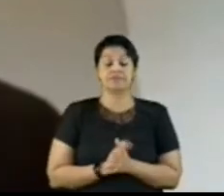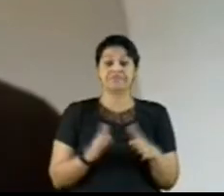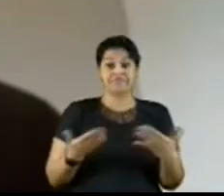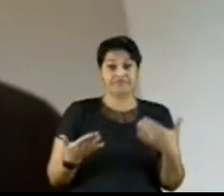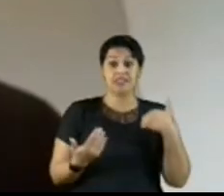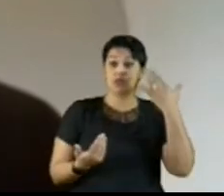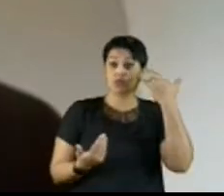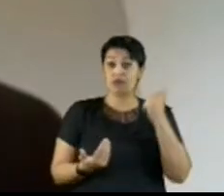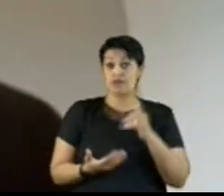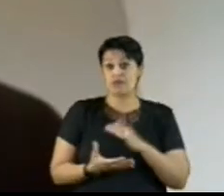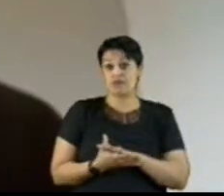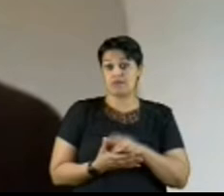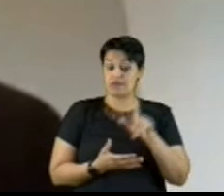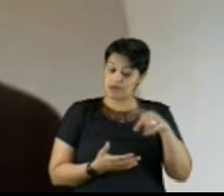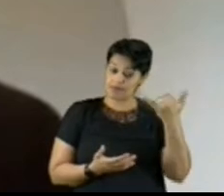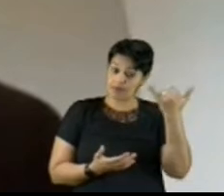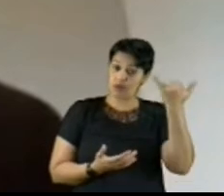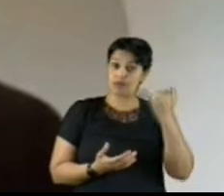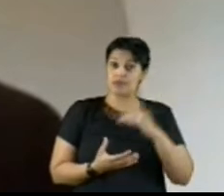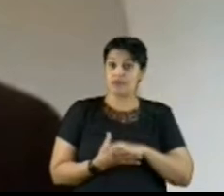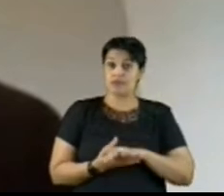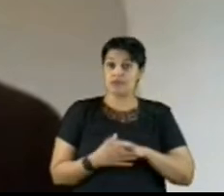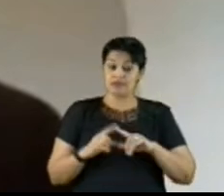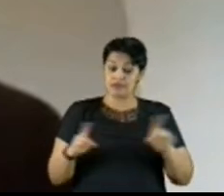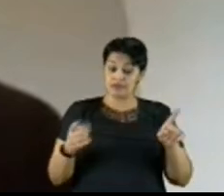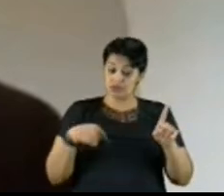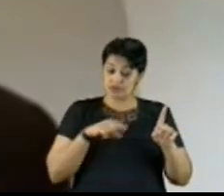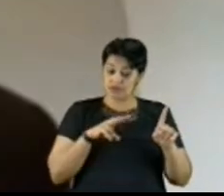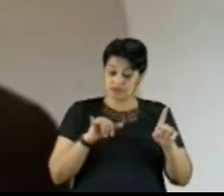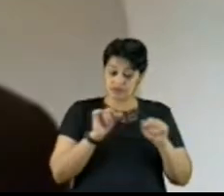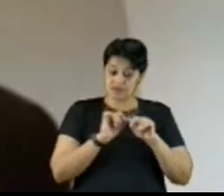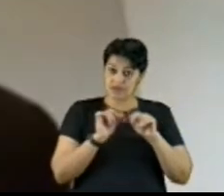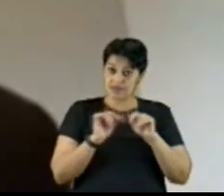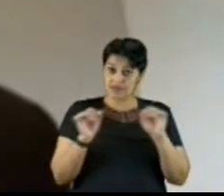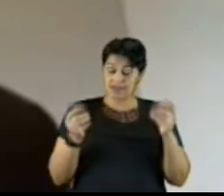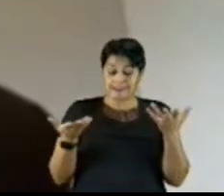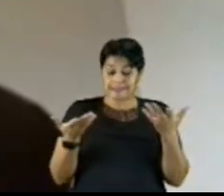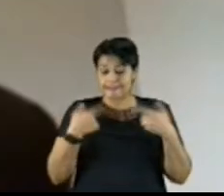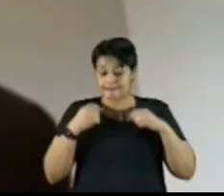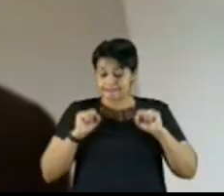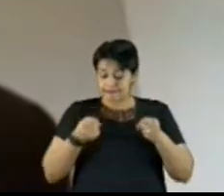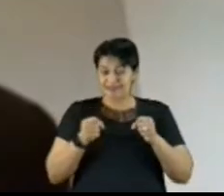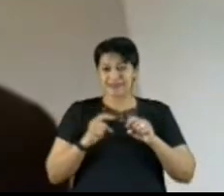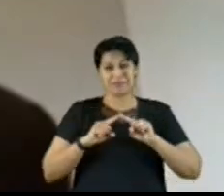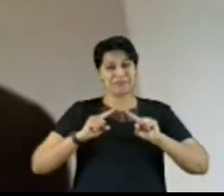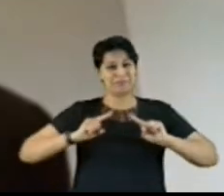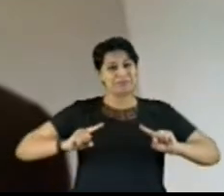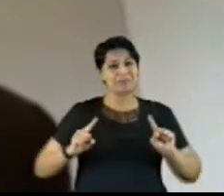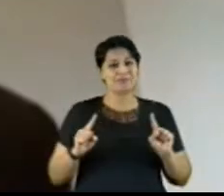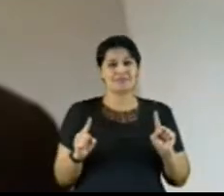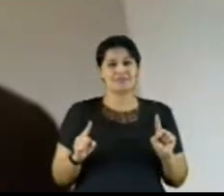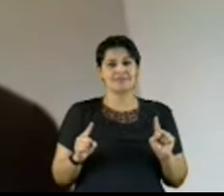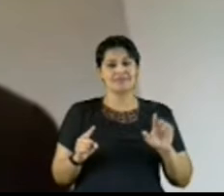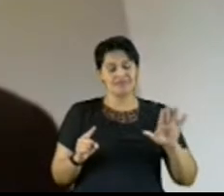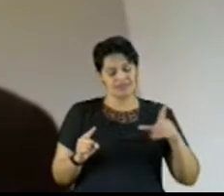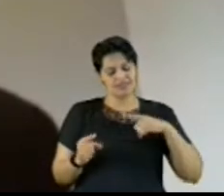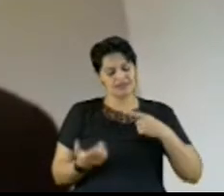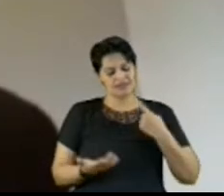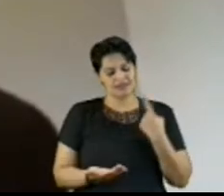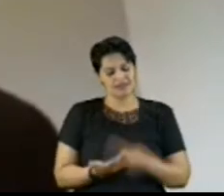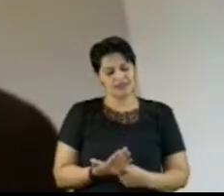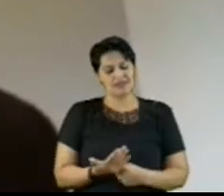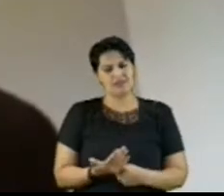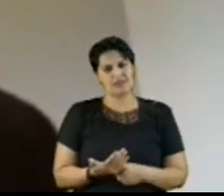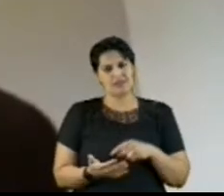isso. Faremos o possível para viabilizar tudo isso. Mas, senhora presidente, além de tais compromissos